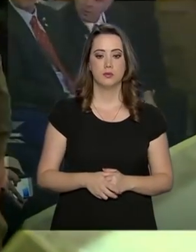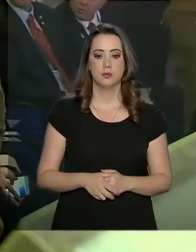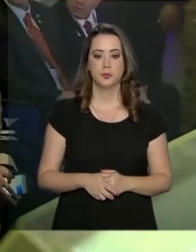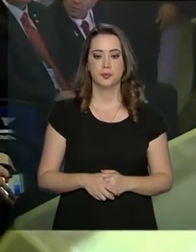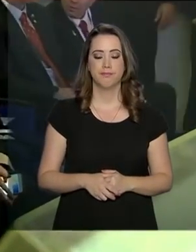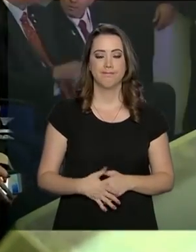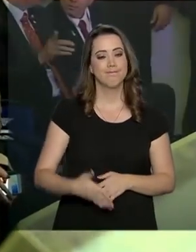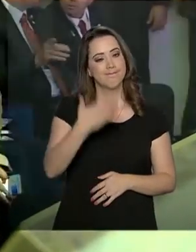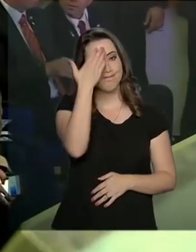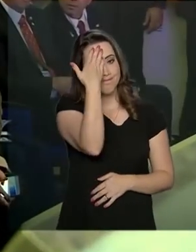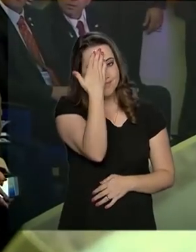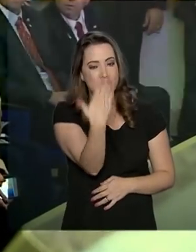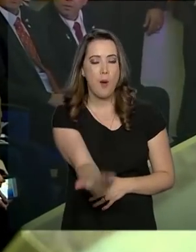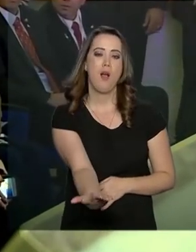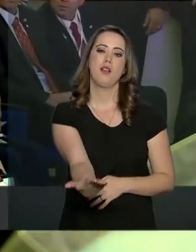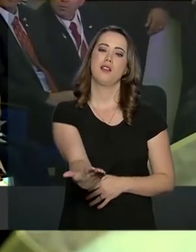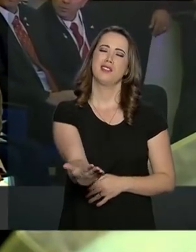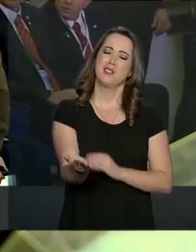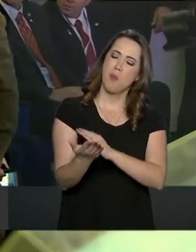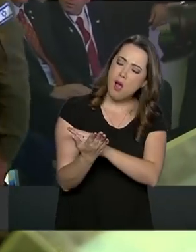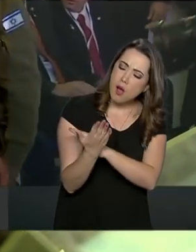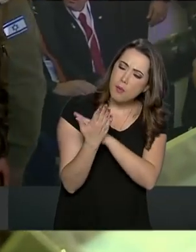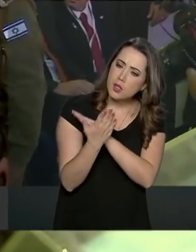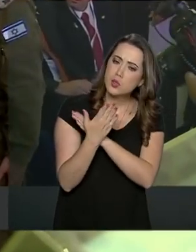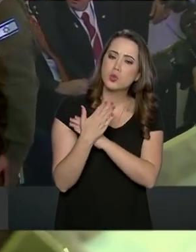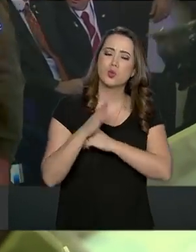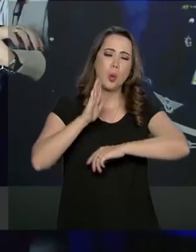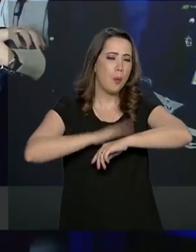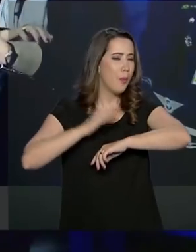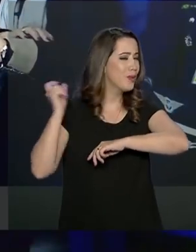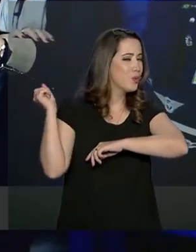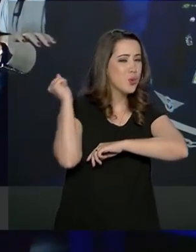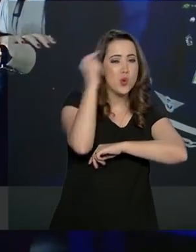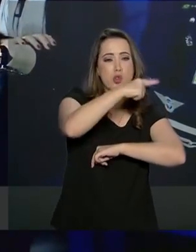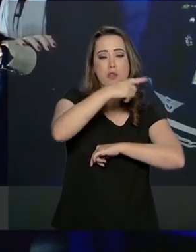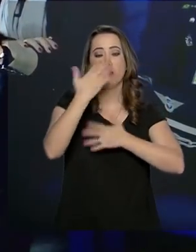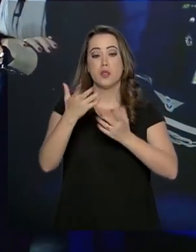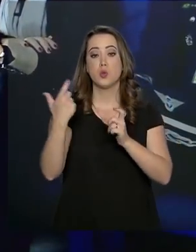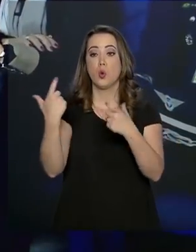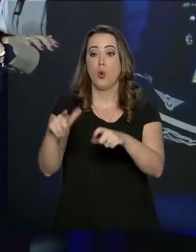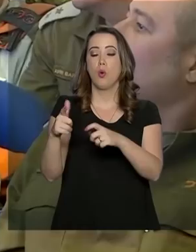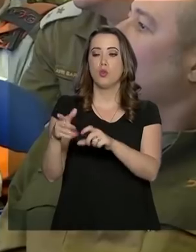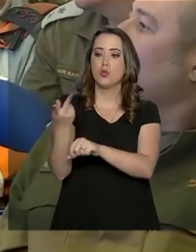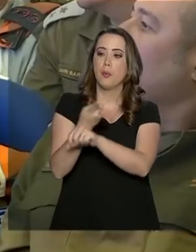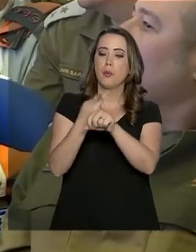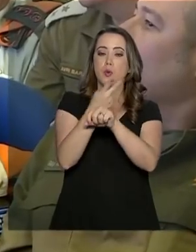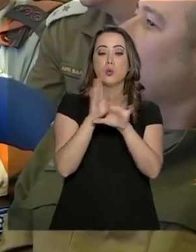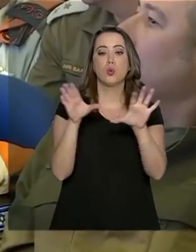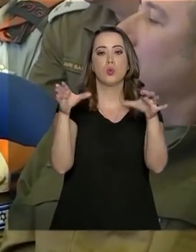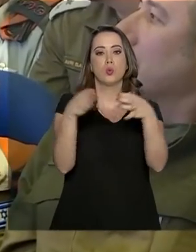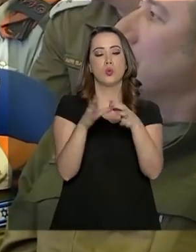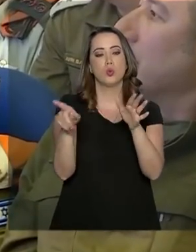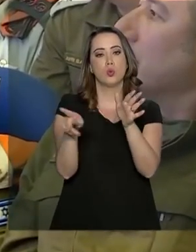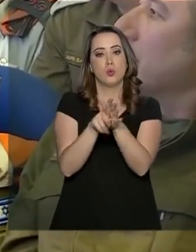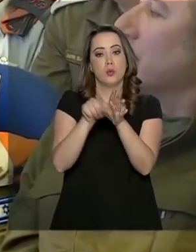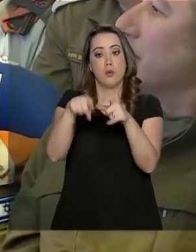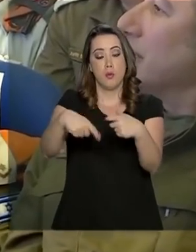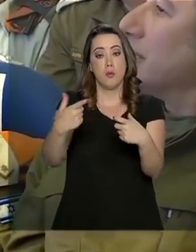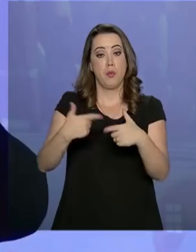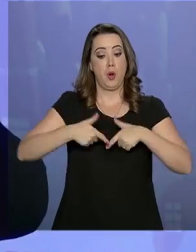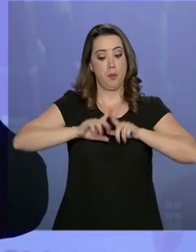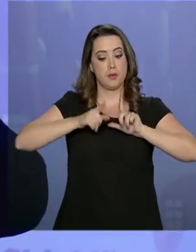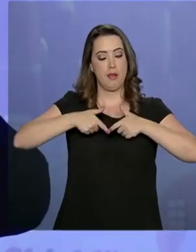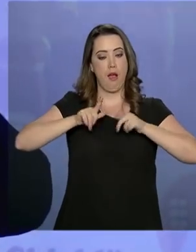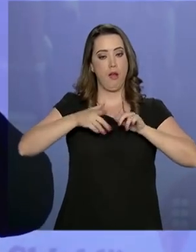Um agradecimento a uma ajuda que chegou em um momento difícil. A Brigada de Busca e Salvamento do Comando da Frente Interna de